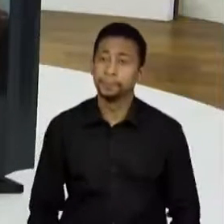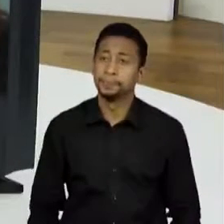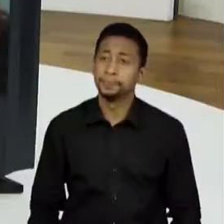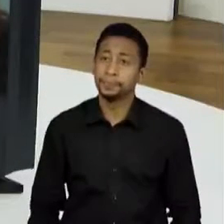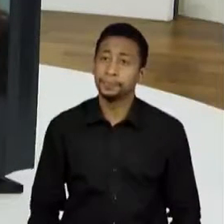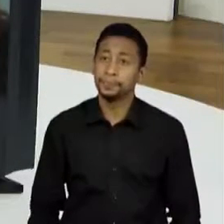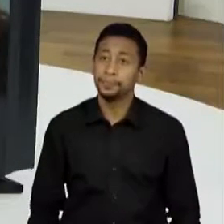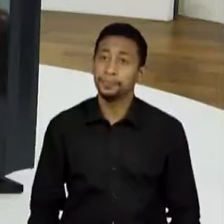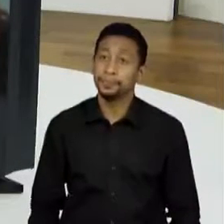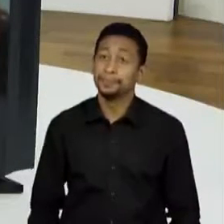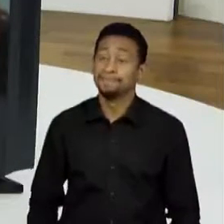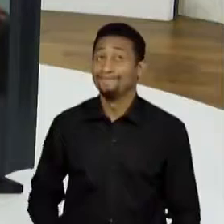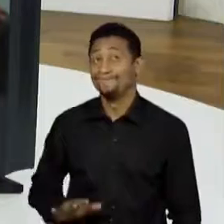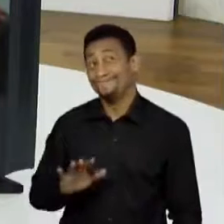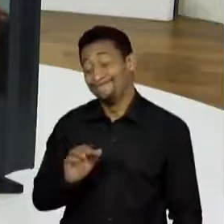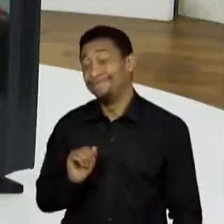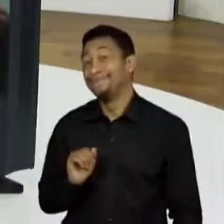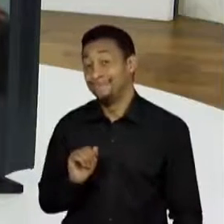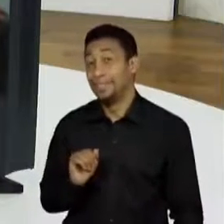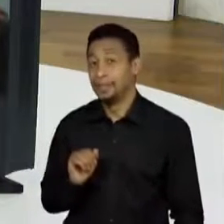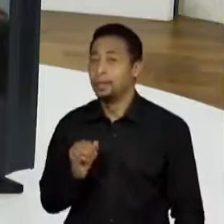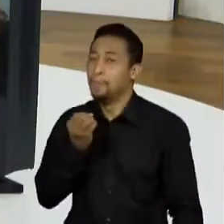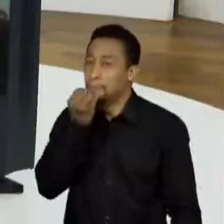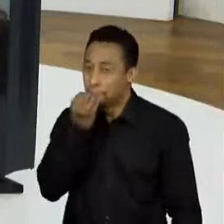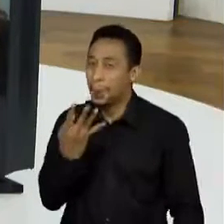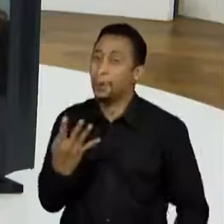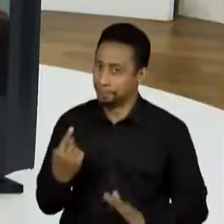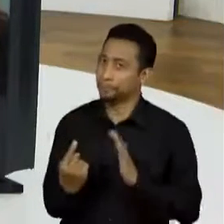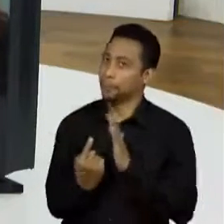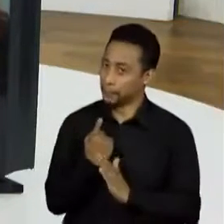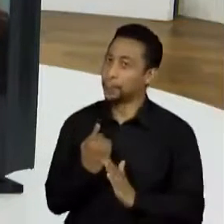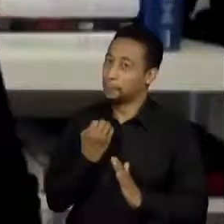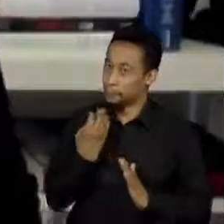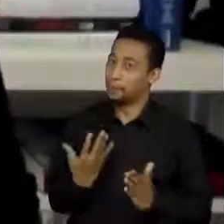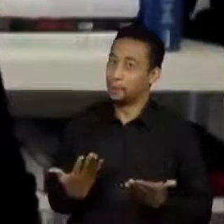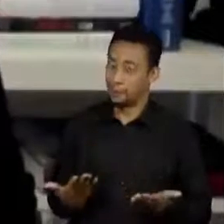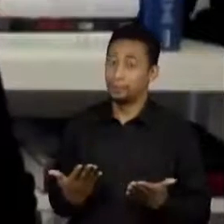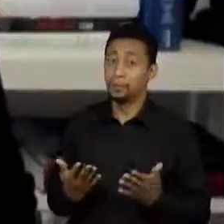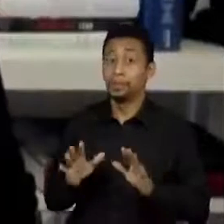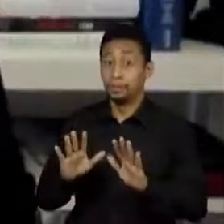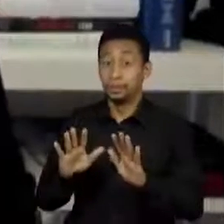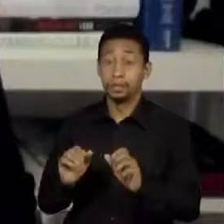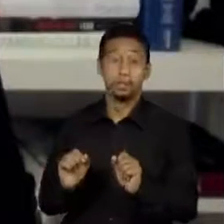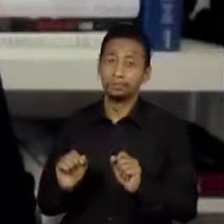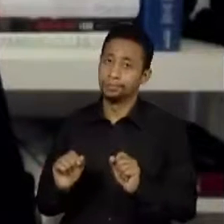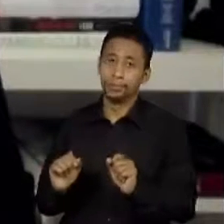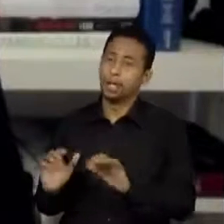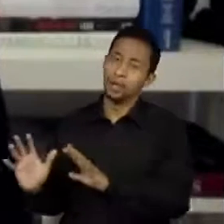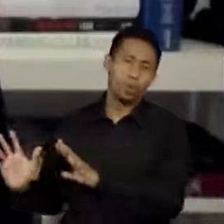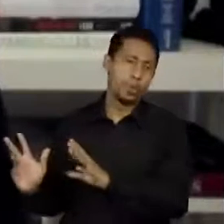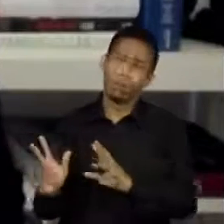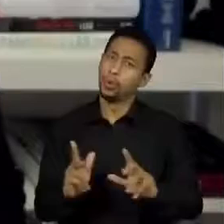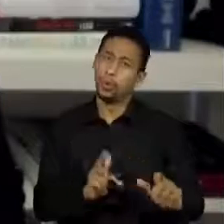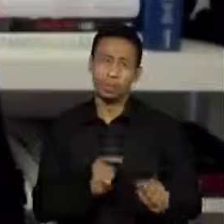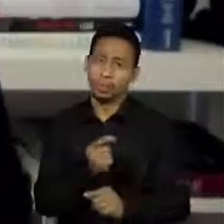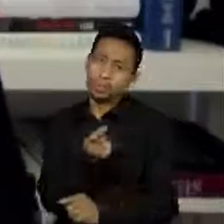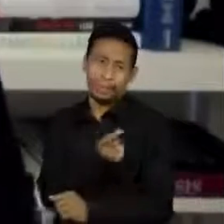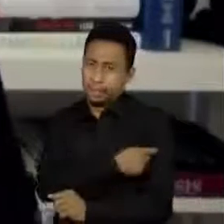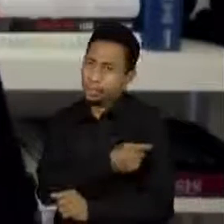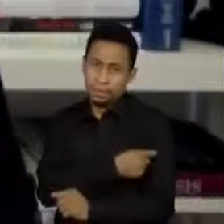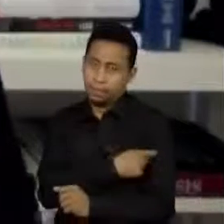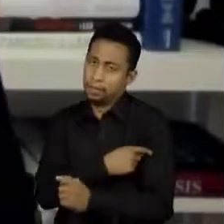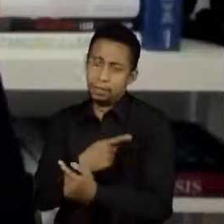Eu acho que é uma excelente pergunta. Eu acho que não há dúvidas que todas as vacinas que estão